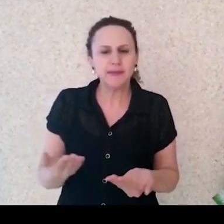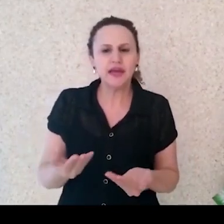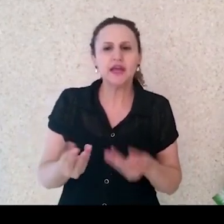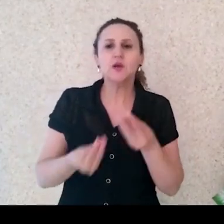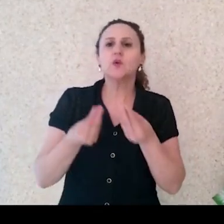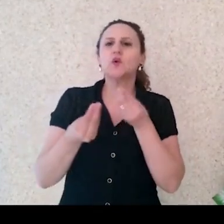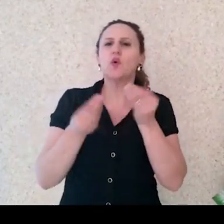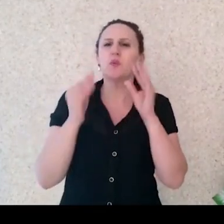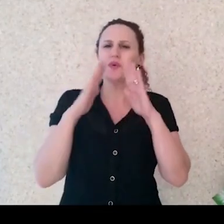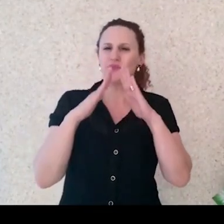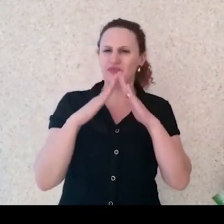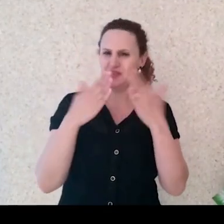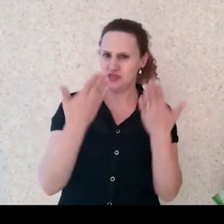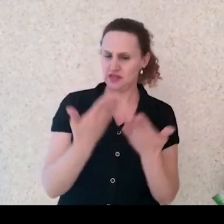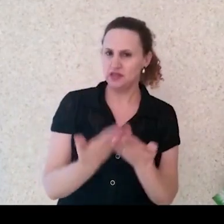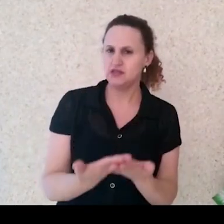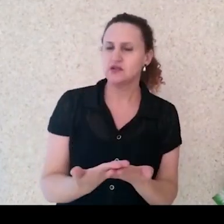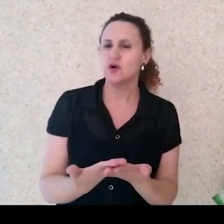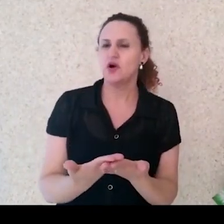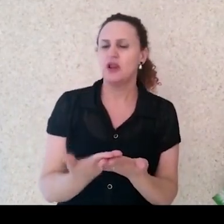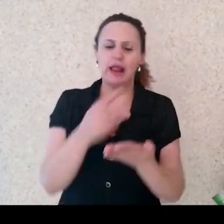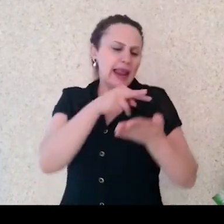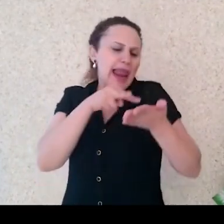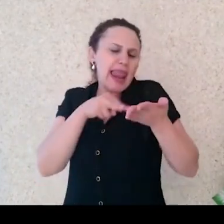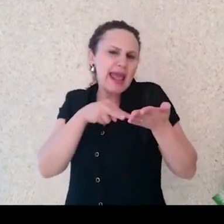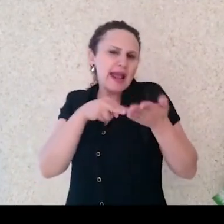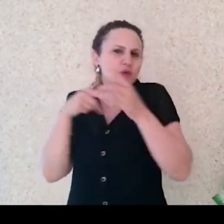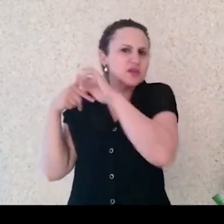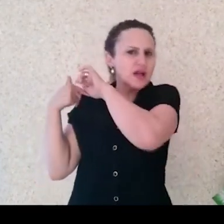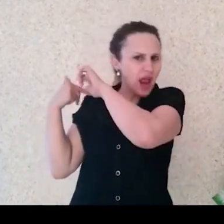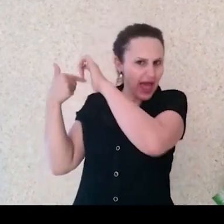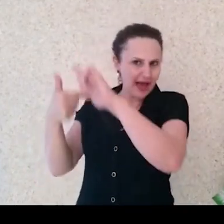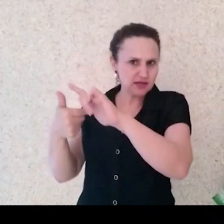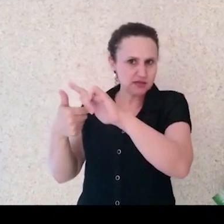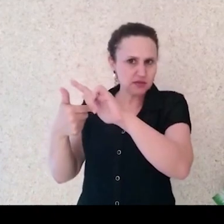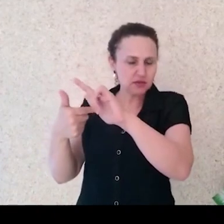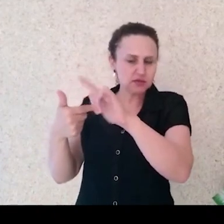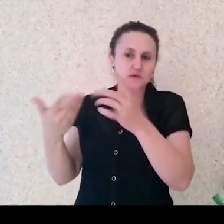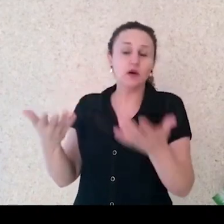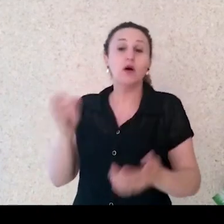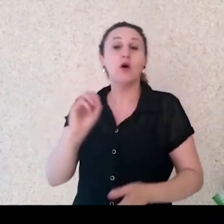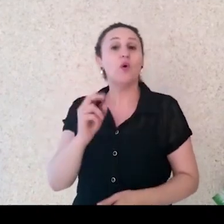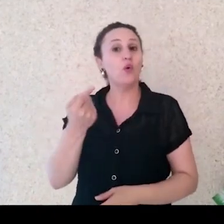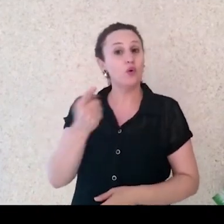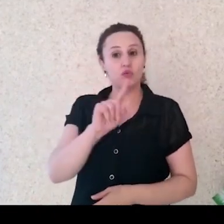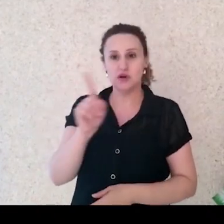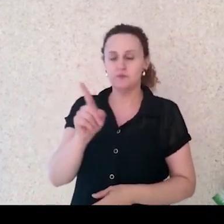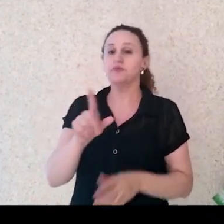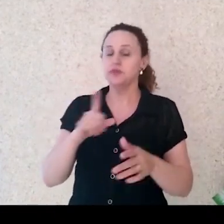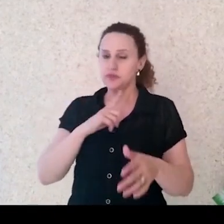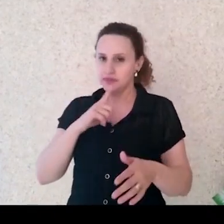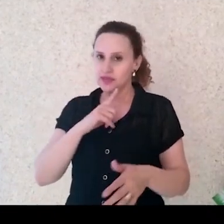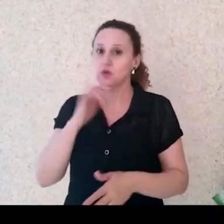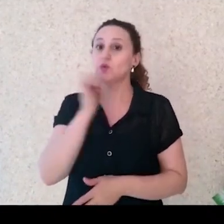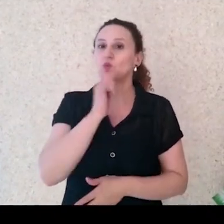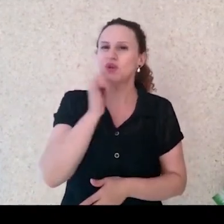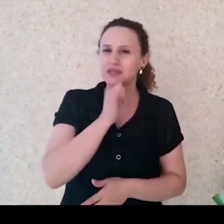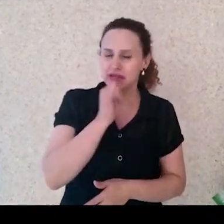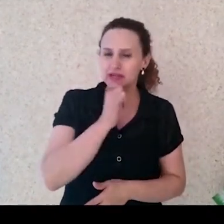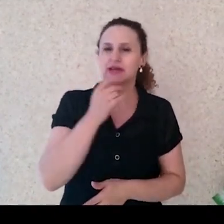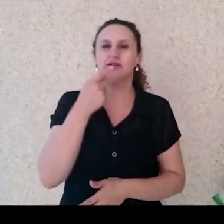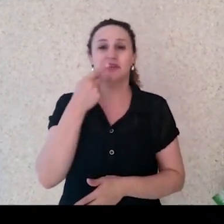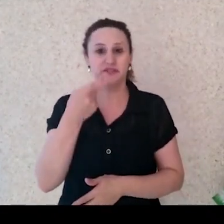clássicos na escola? Tem um livro bem interessante que se chama Por que Ler os Clássicos? do italiano Italo Calvino, em que ele diz o seguinte, os